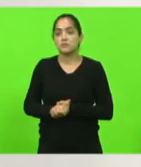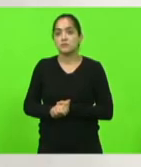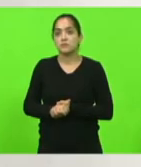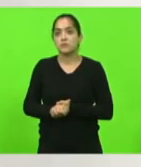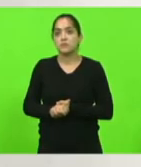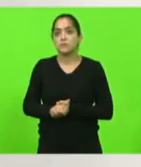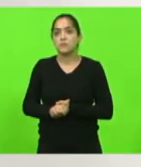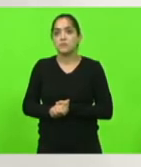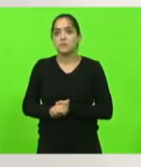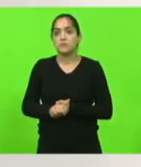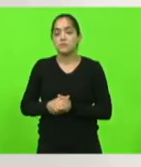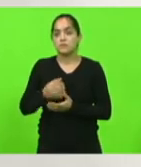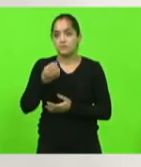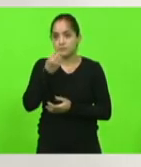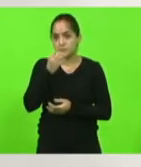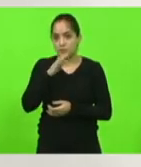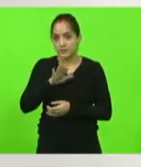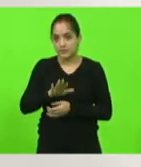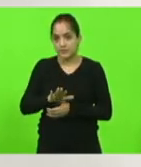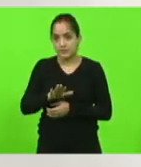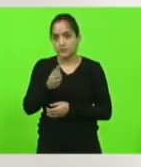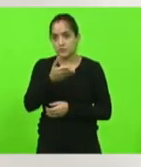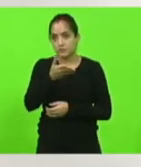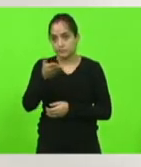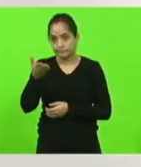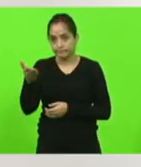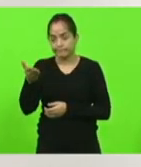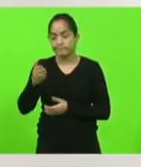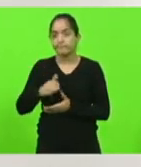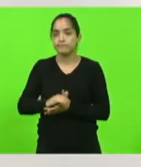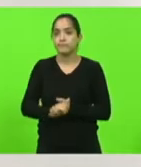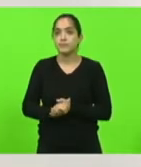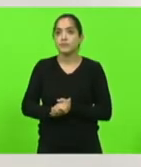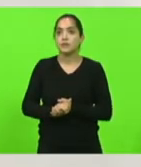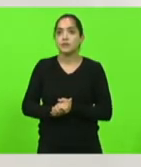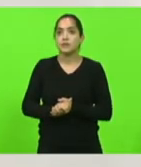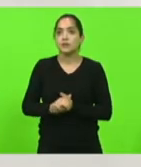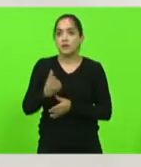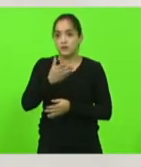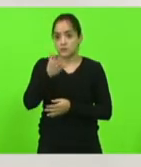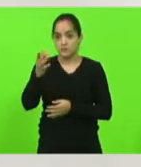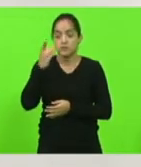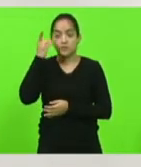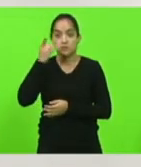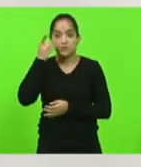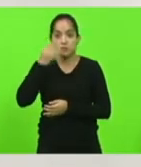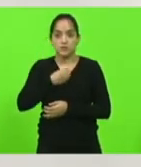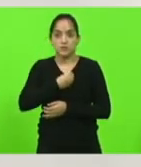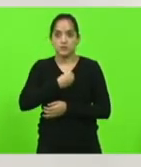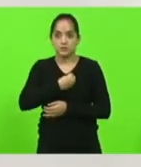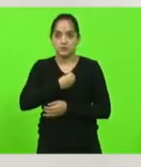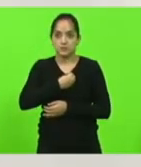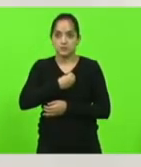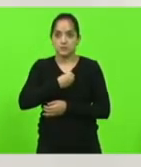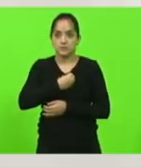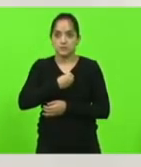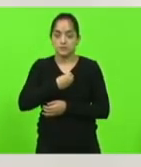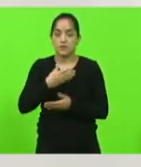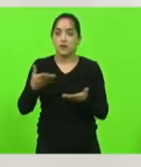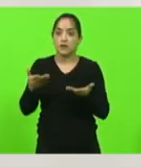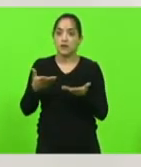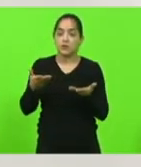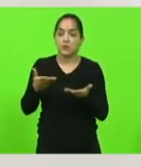boa tarde senhor presidente boa tarde a todos os deputados presentes hoje na sessão neste momento